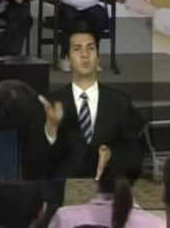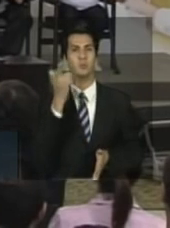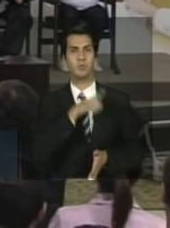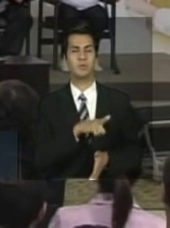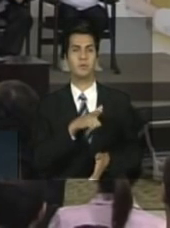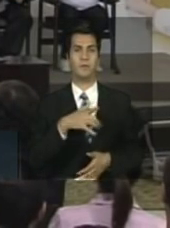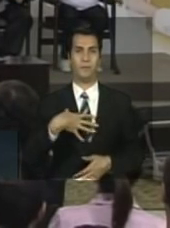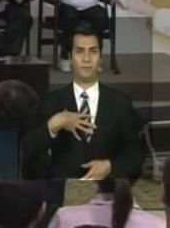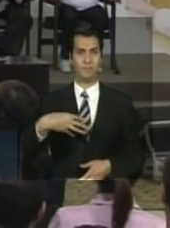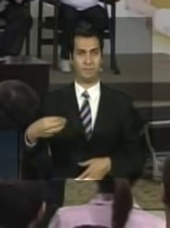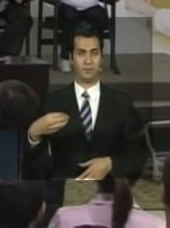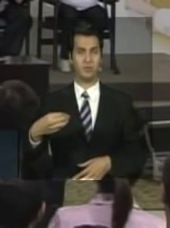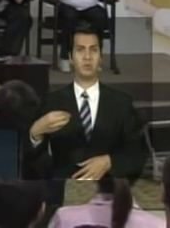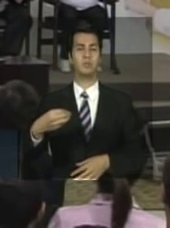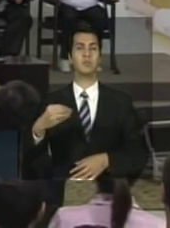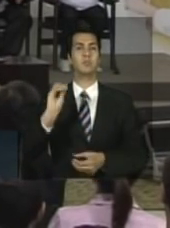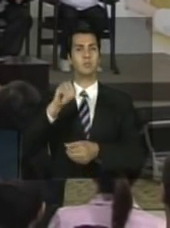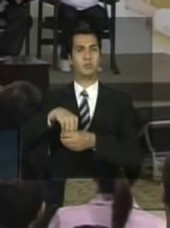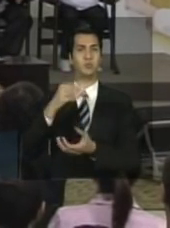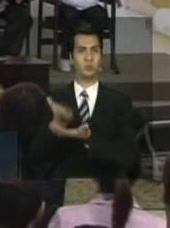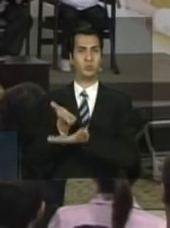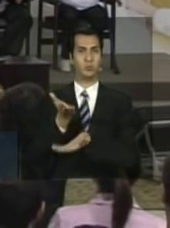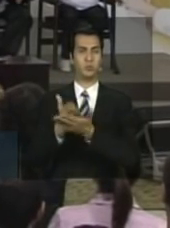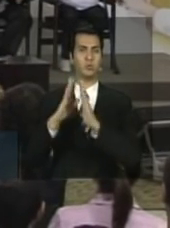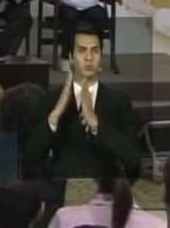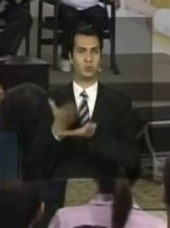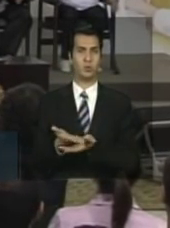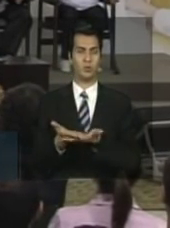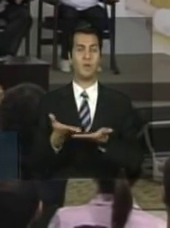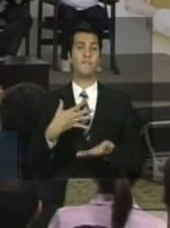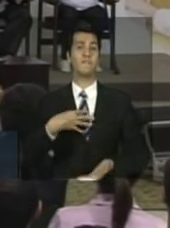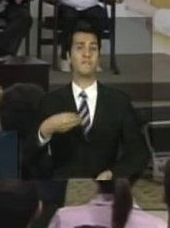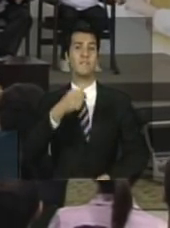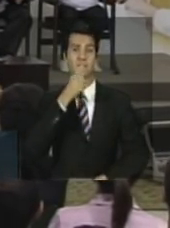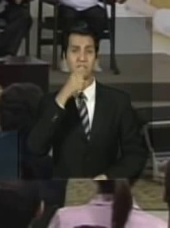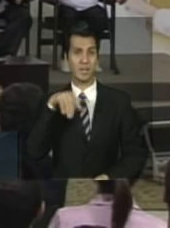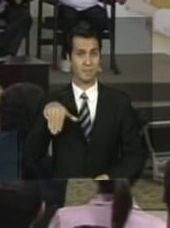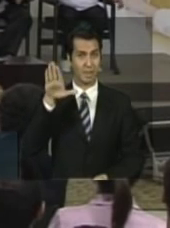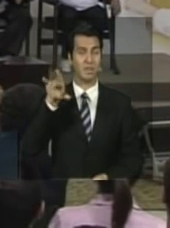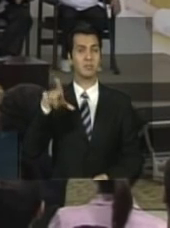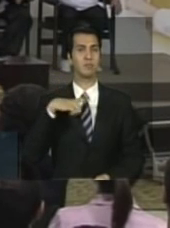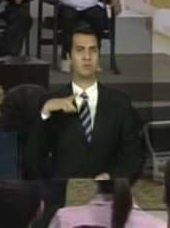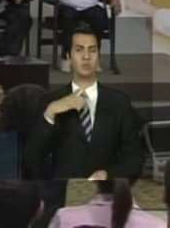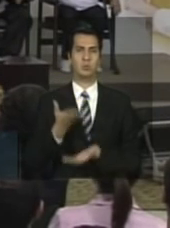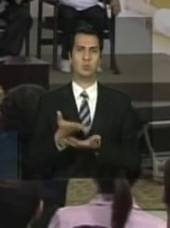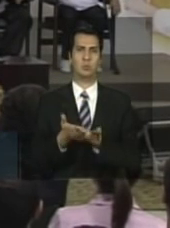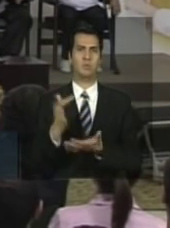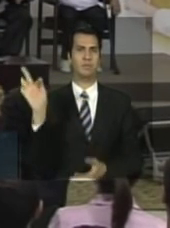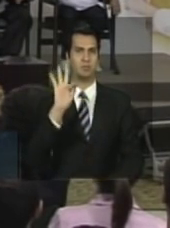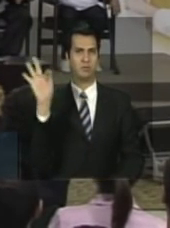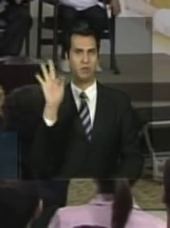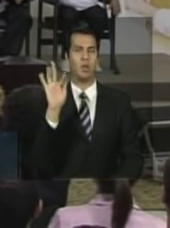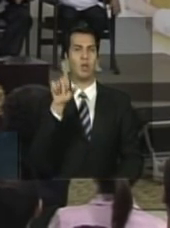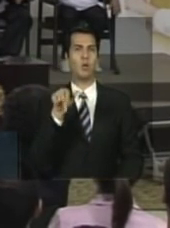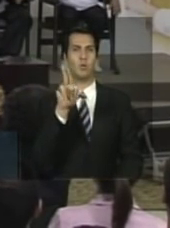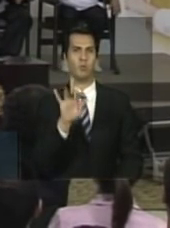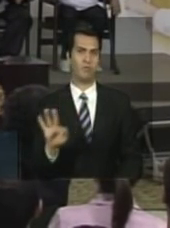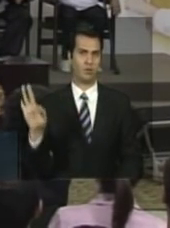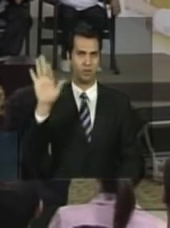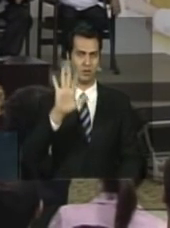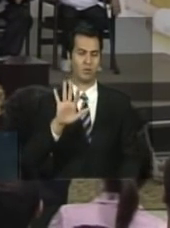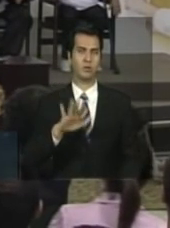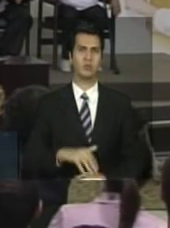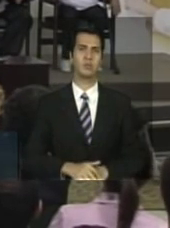filhas numa escola de qualidade, a minha filha mais velha hoje, ela cursa uma faculdade federal do Estado,